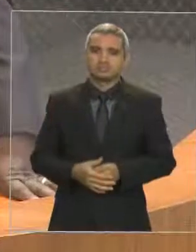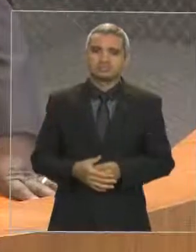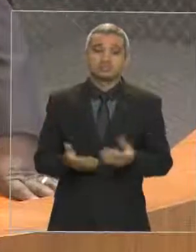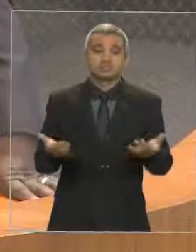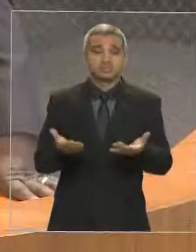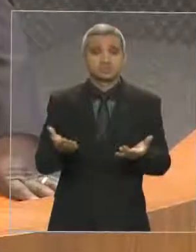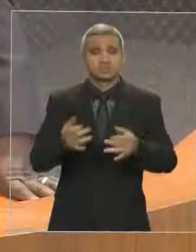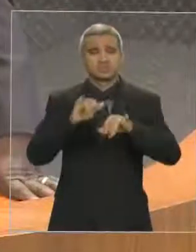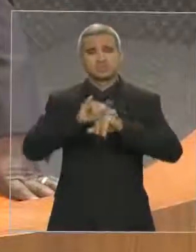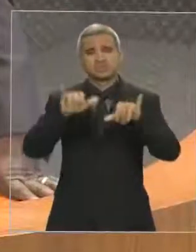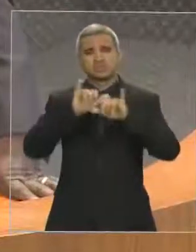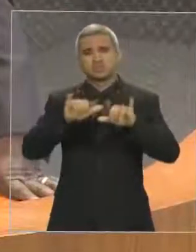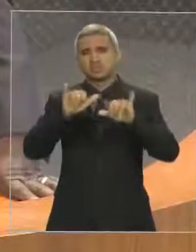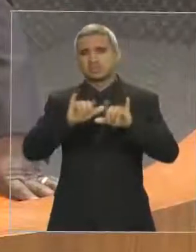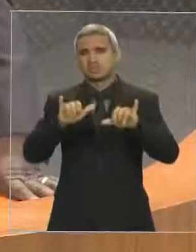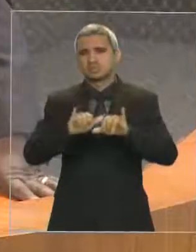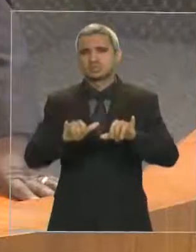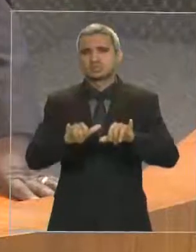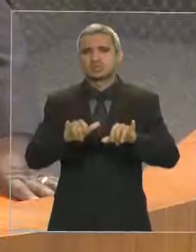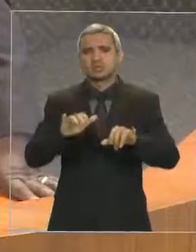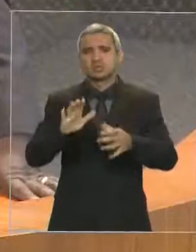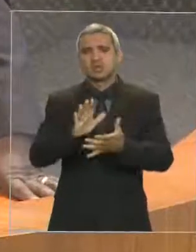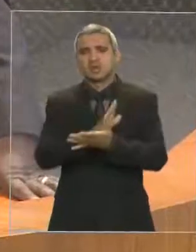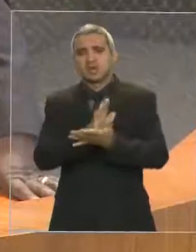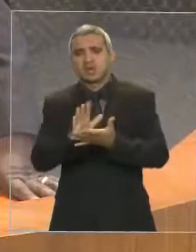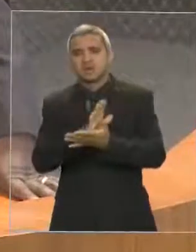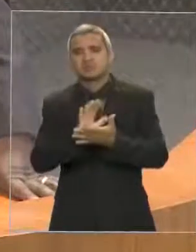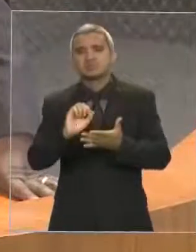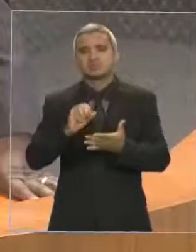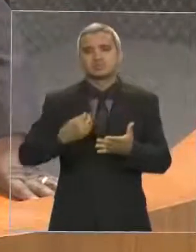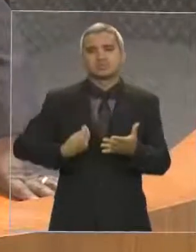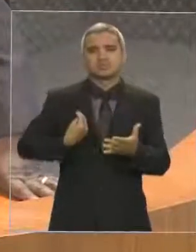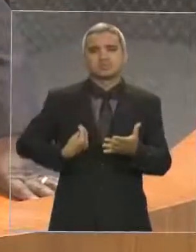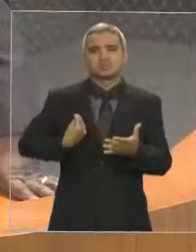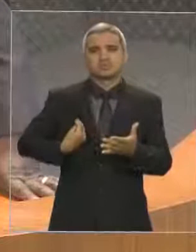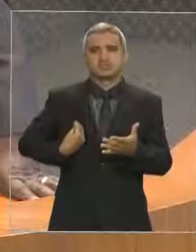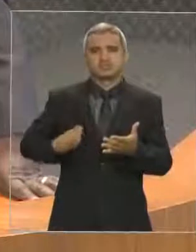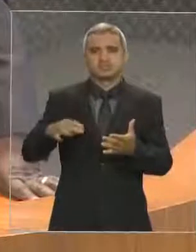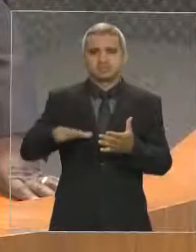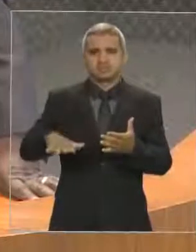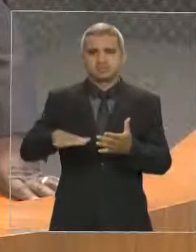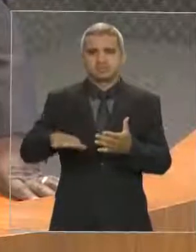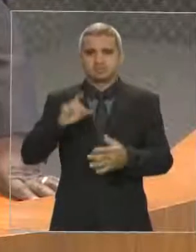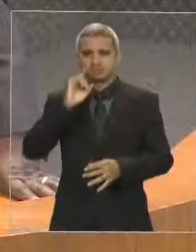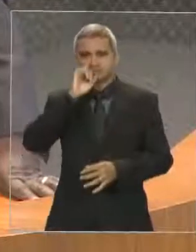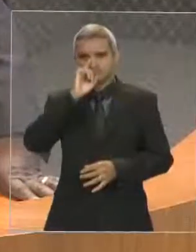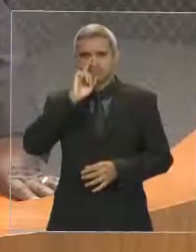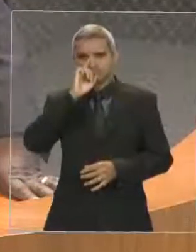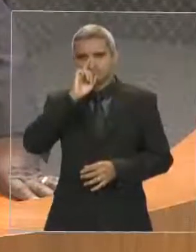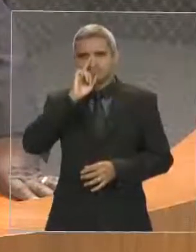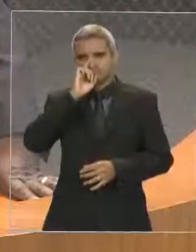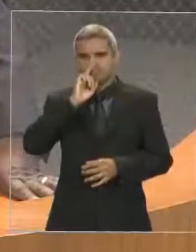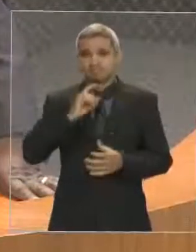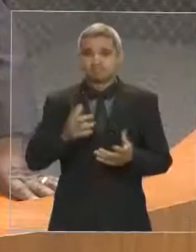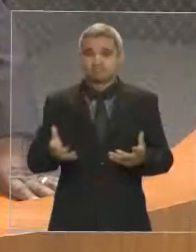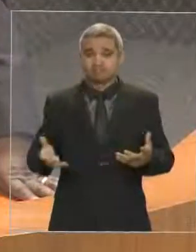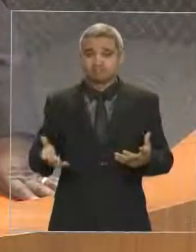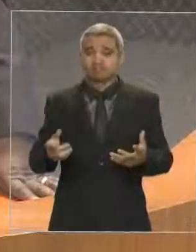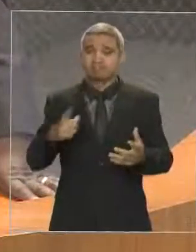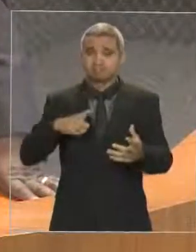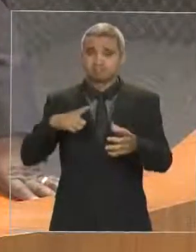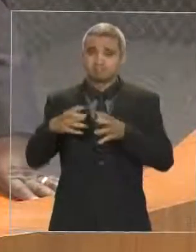E muitos deles moram até mesmo em área de risco, com relação à segurança, facções,